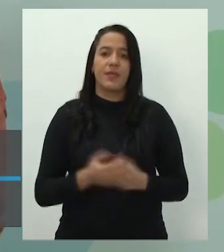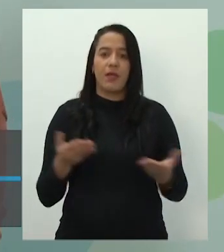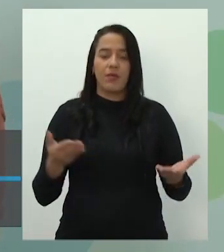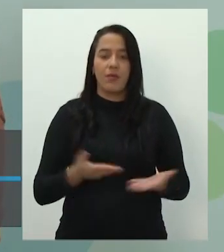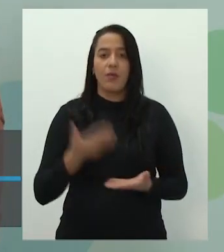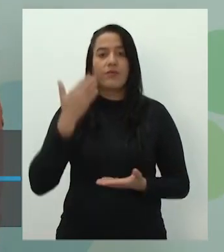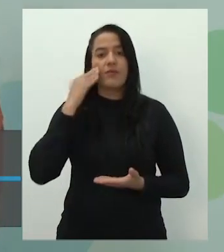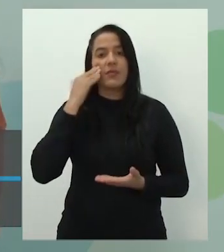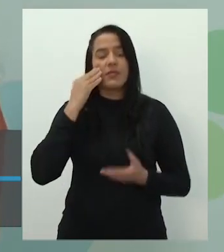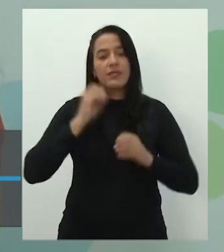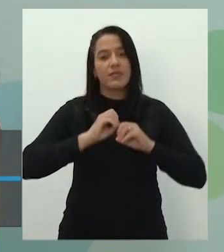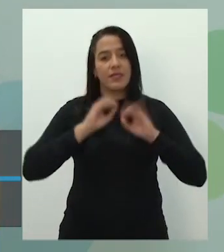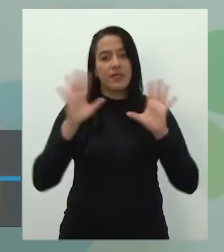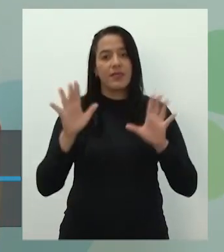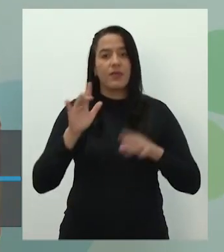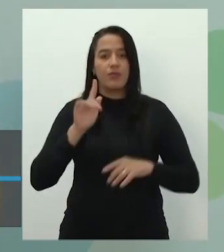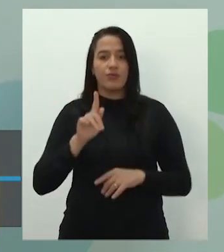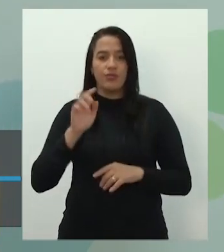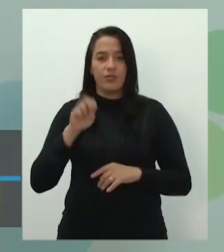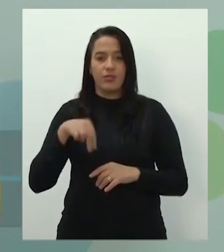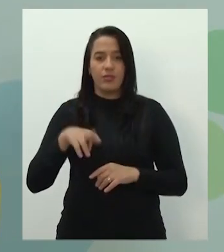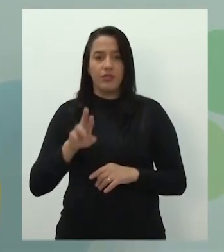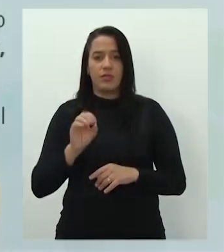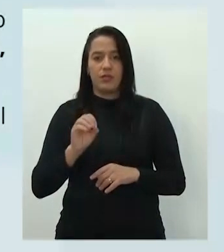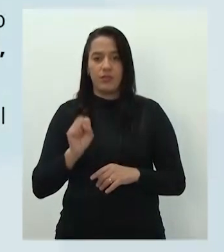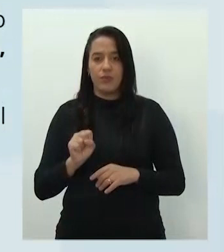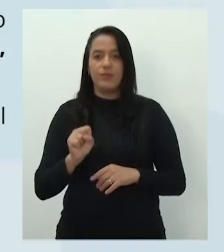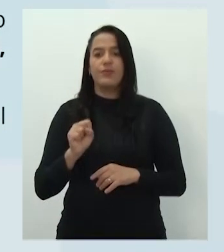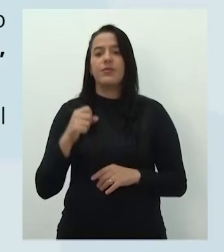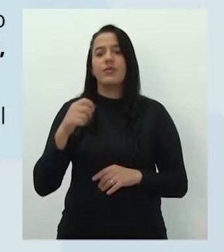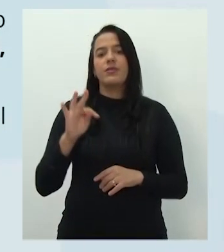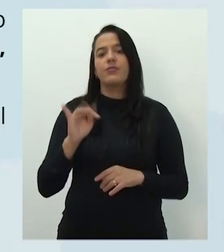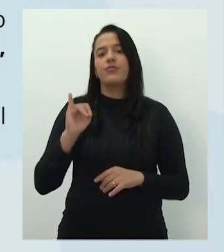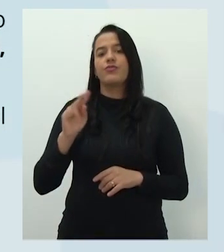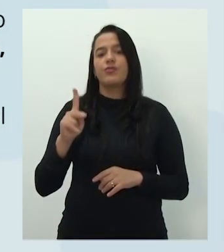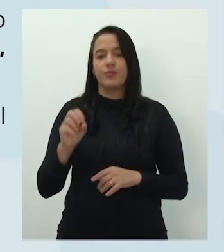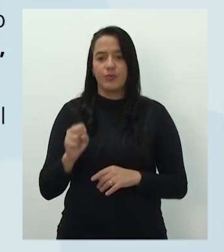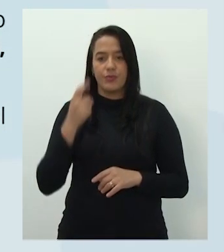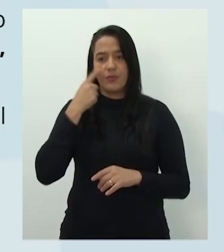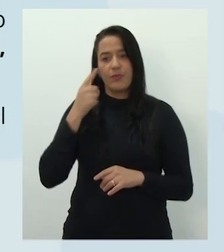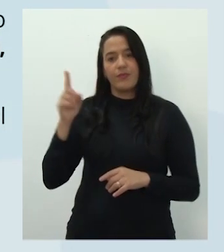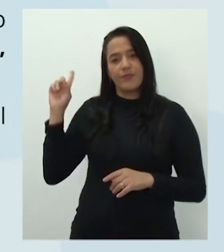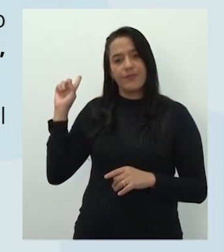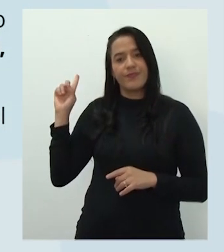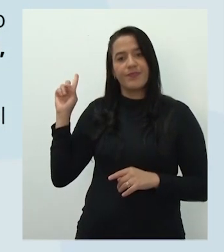o que são os gêneros, o que são os tipos? Na telinha aí, o que são os gêneros?